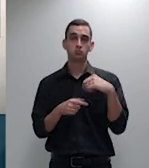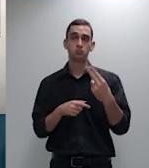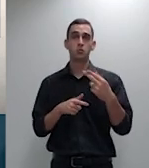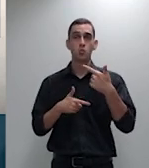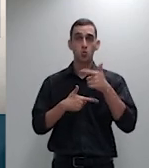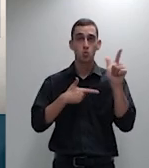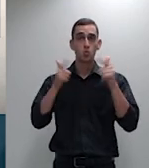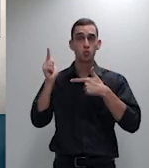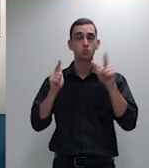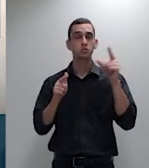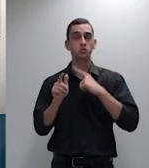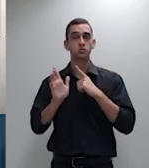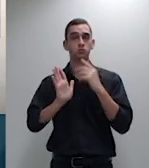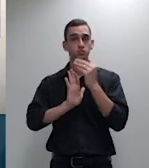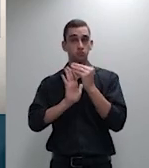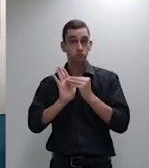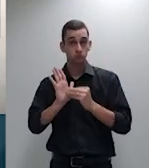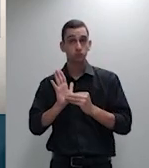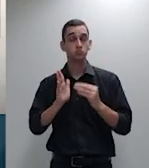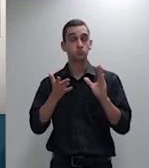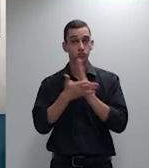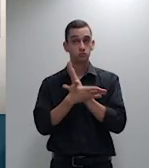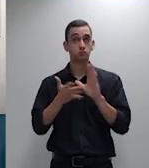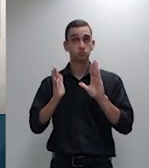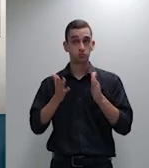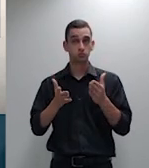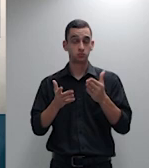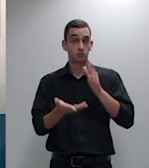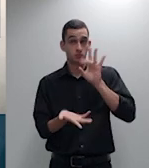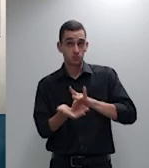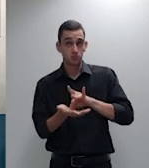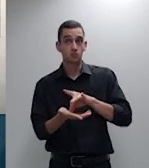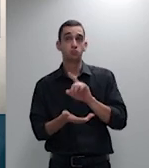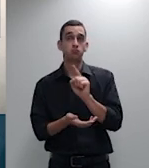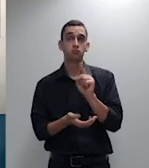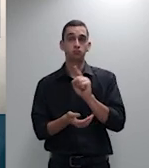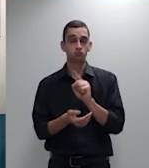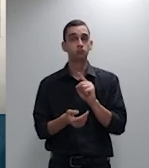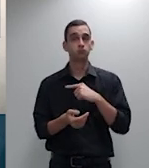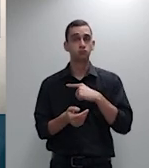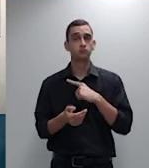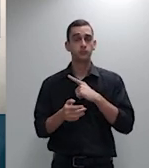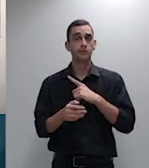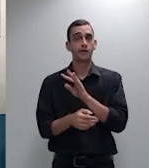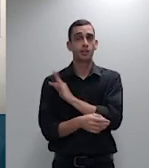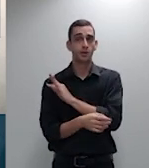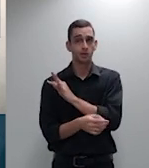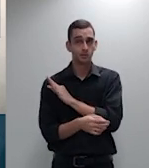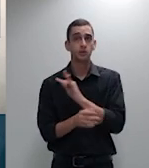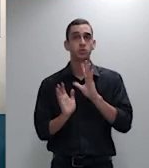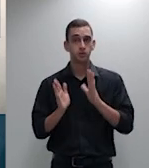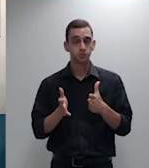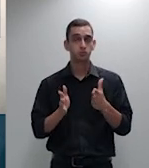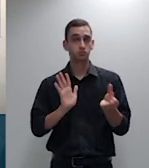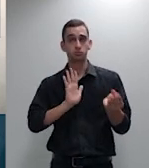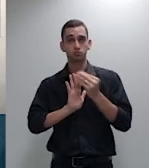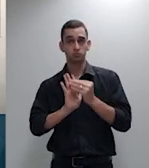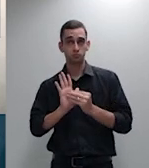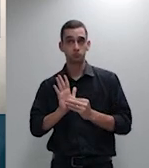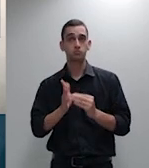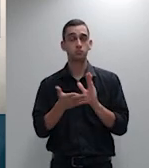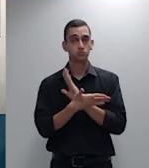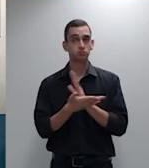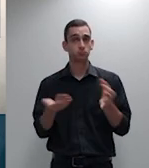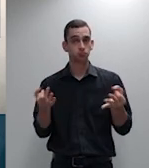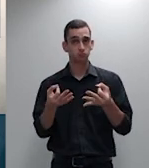verdadeiro na medida que há toda uma norma técnica que se puder ser aperfeiçoada que o seja no âmbito da regulação mas não no judiciário